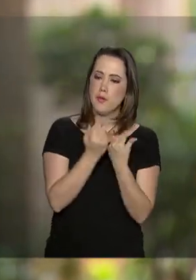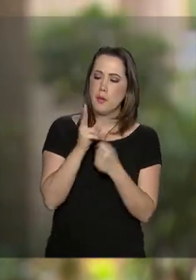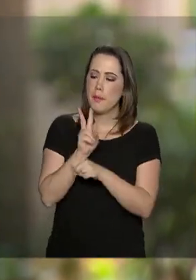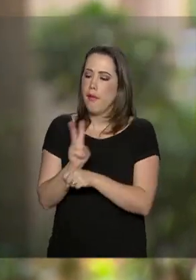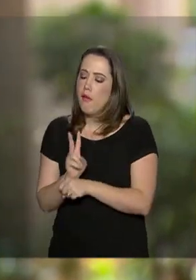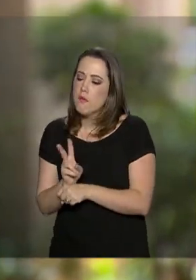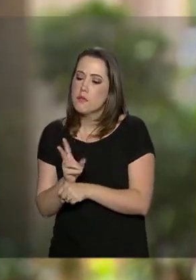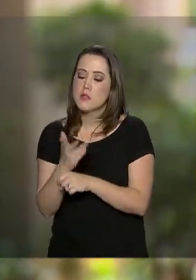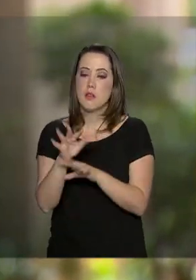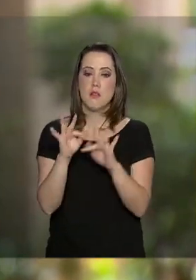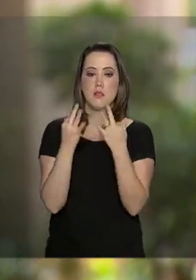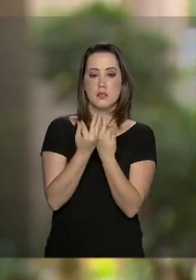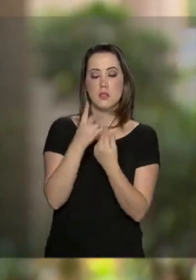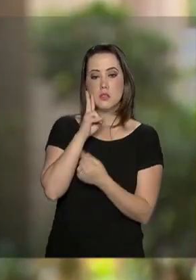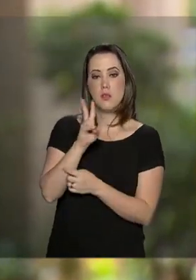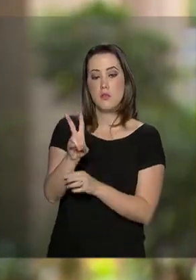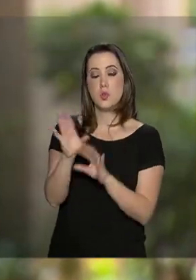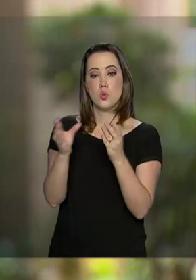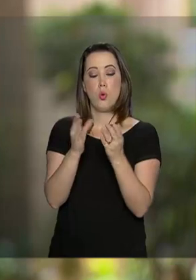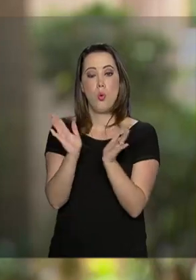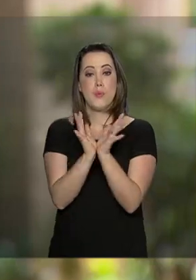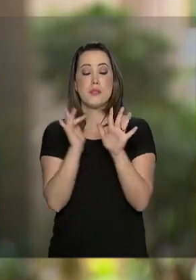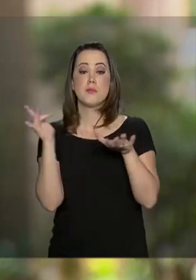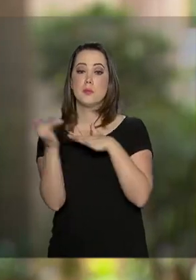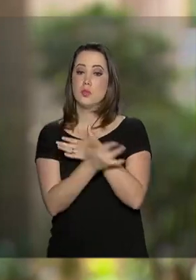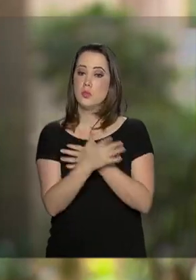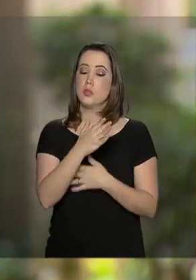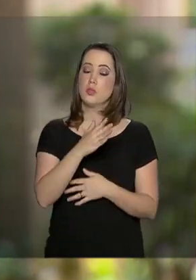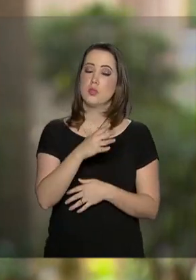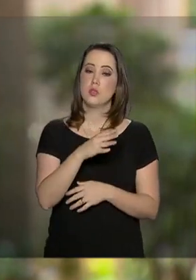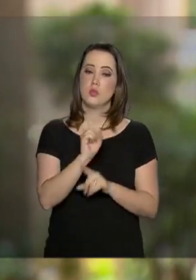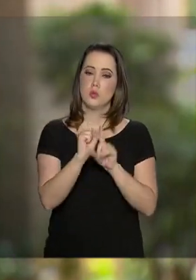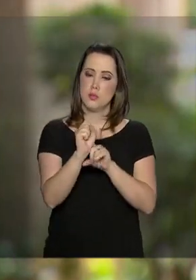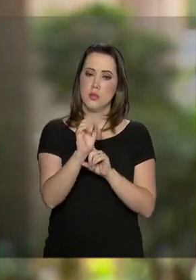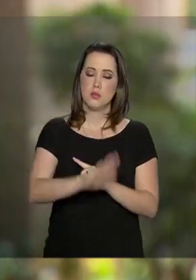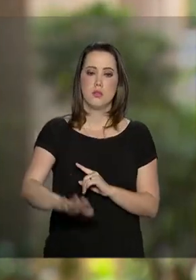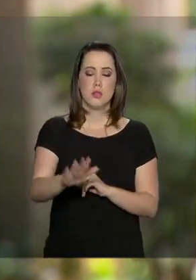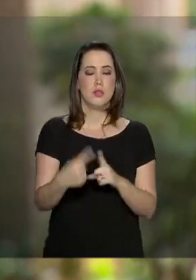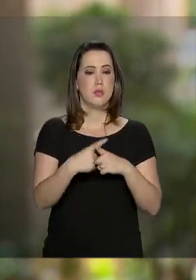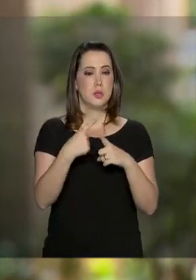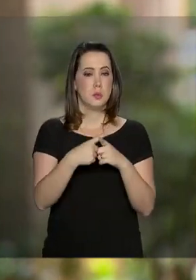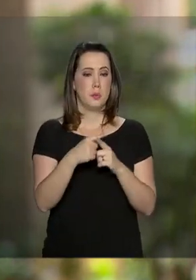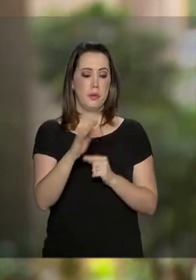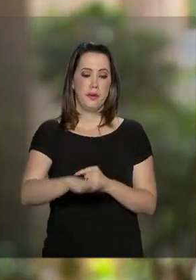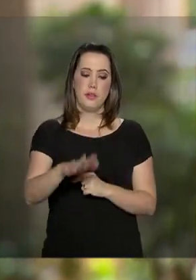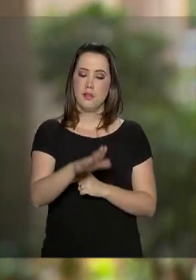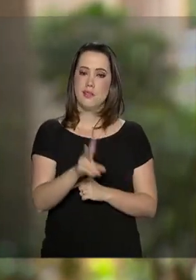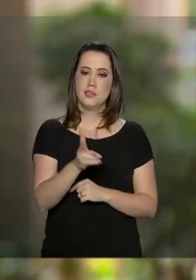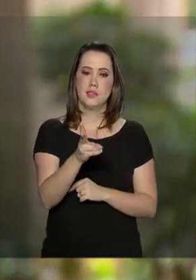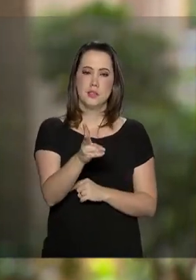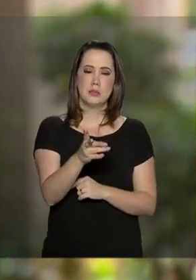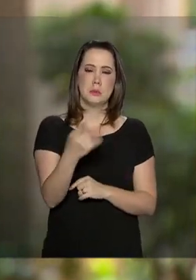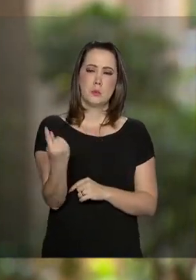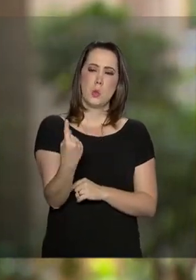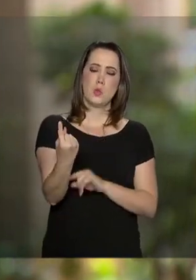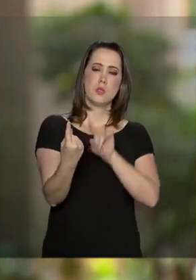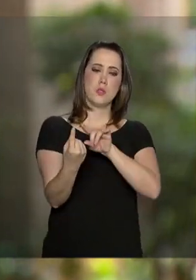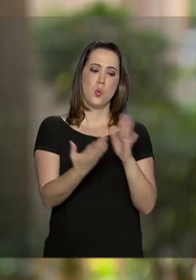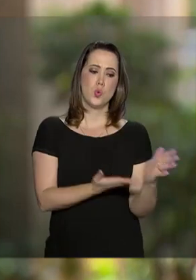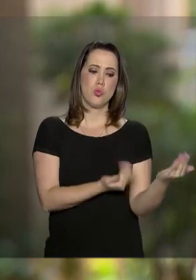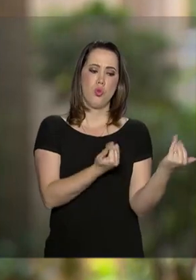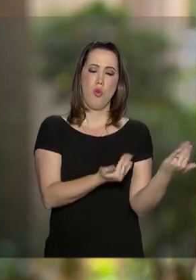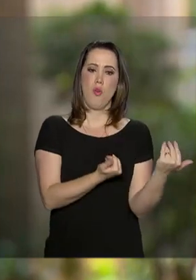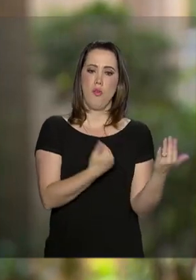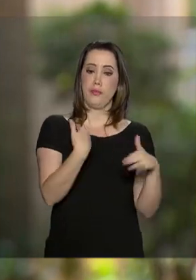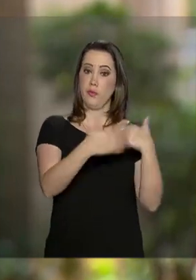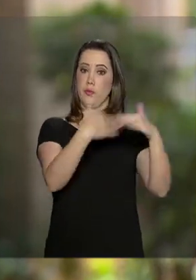acompanhe o acesso às mídias sociais, uma vez que a criança é um ser totalmente vulnerável e o adolescente um